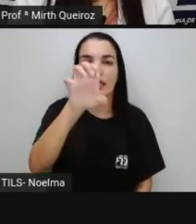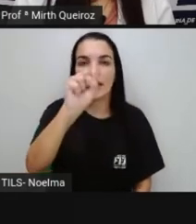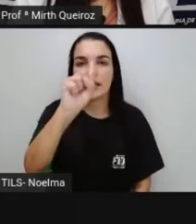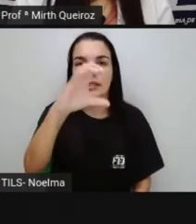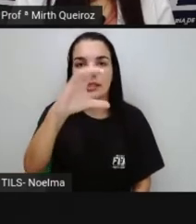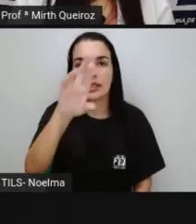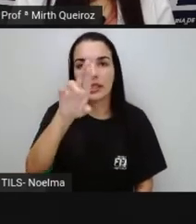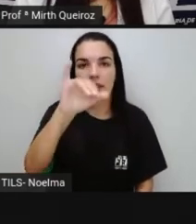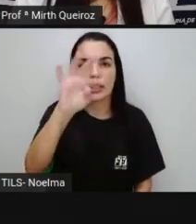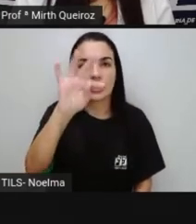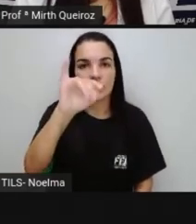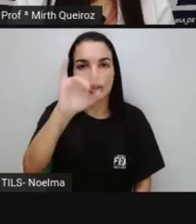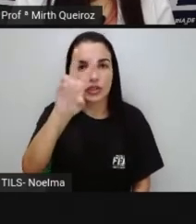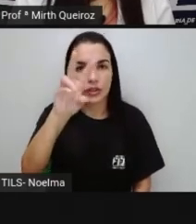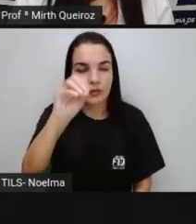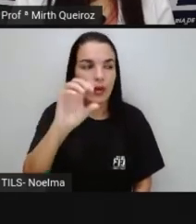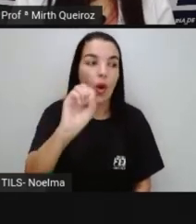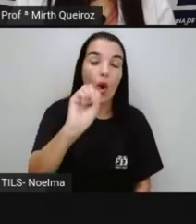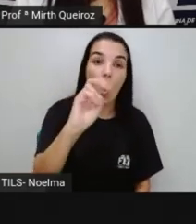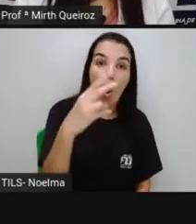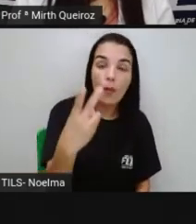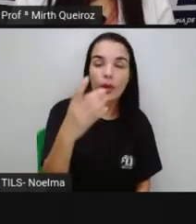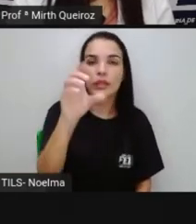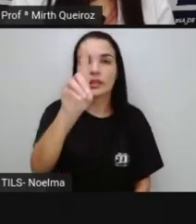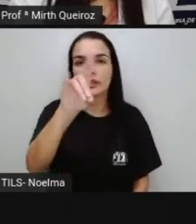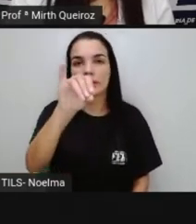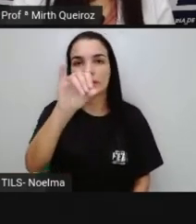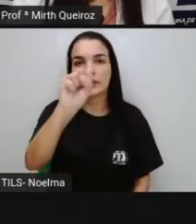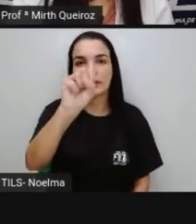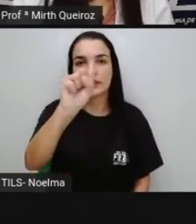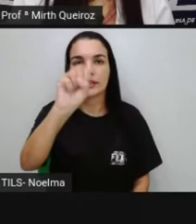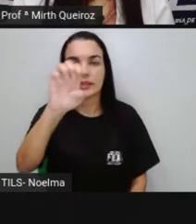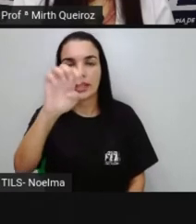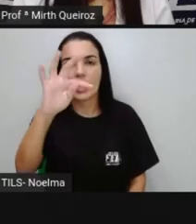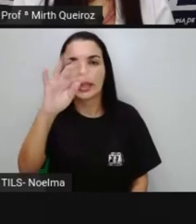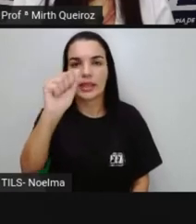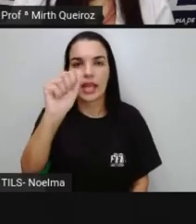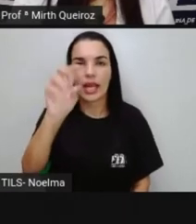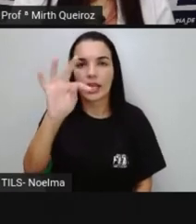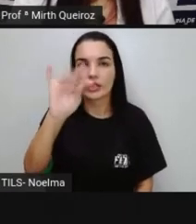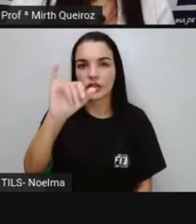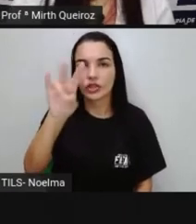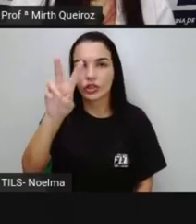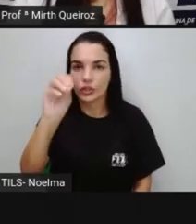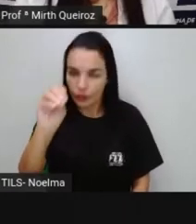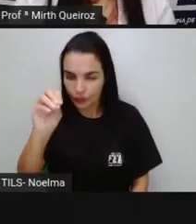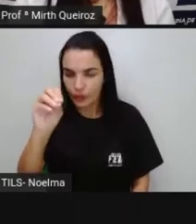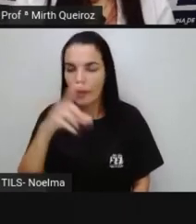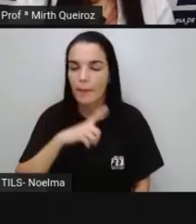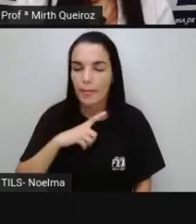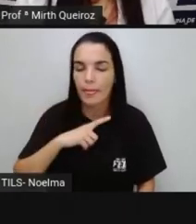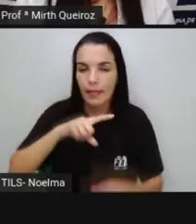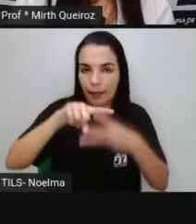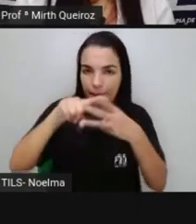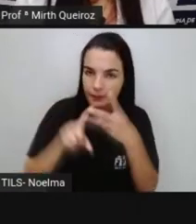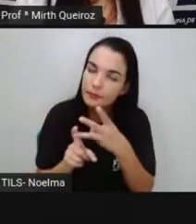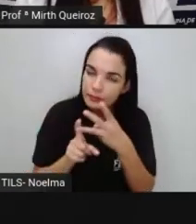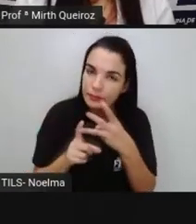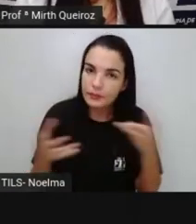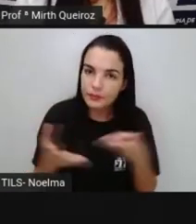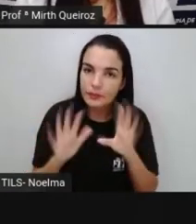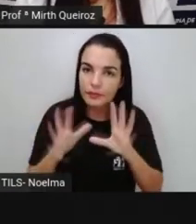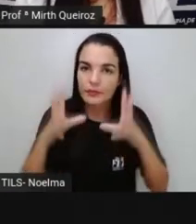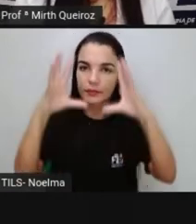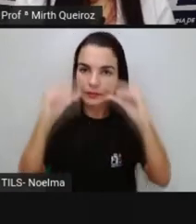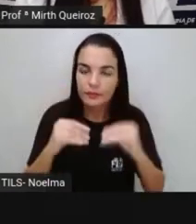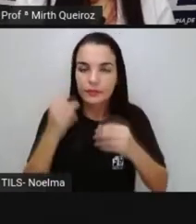dissertativo, certo? Alguns dos tipos de textos. Tem outros tipos de textos também, mas a gente falou exatamente sobre esses três tipos